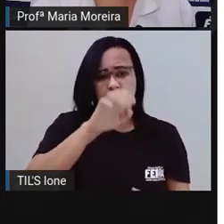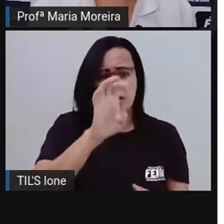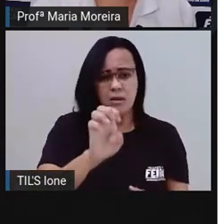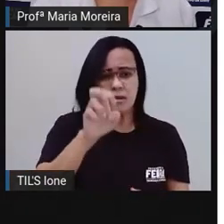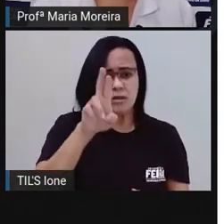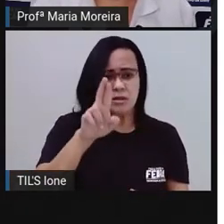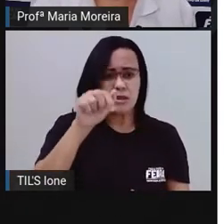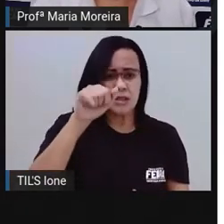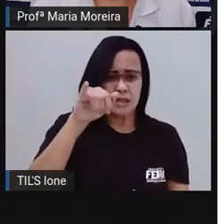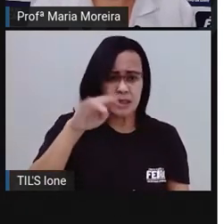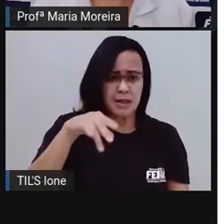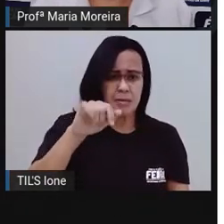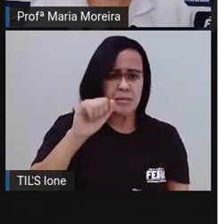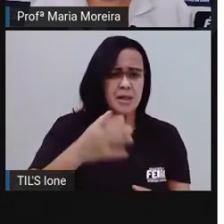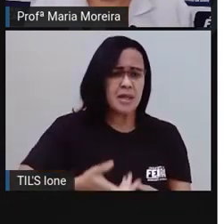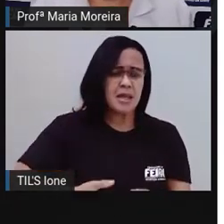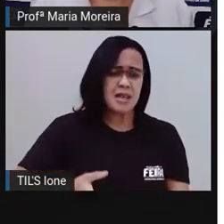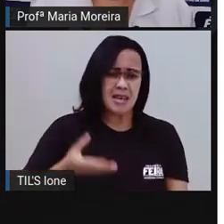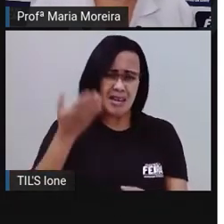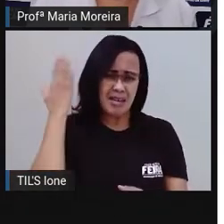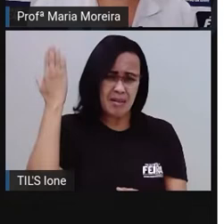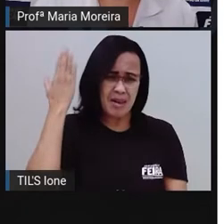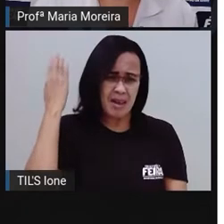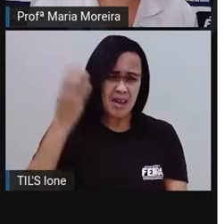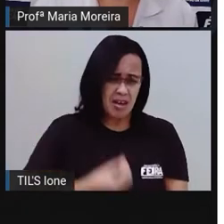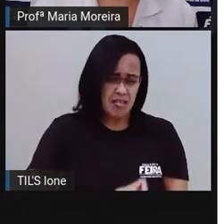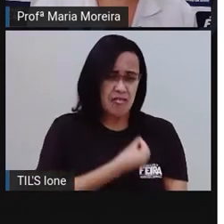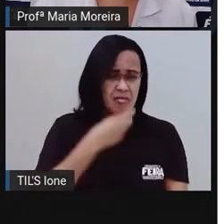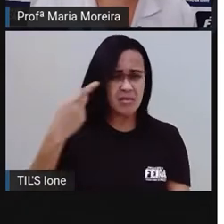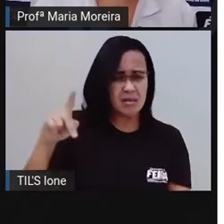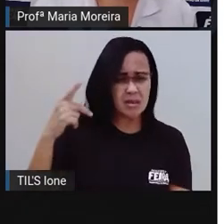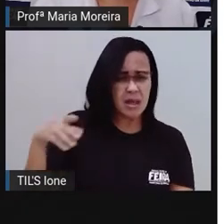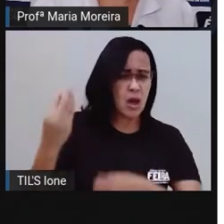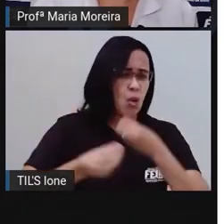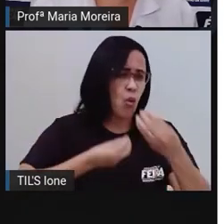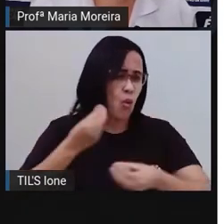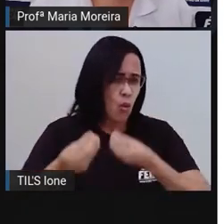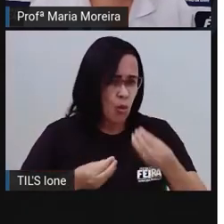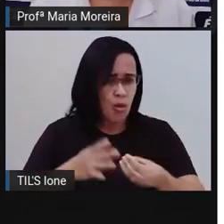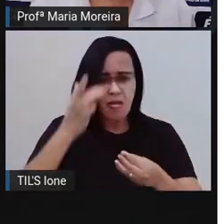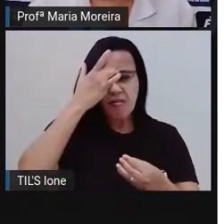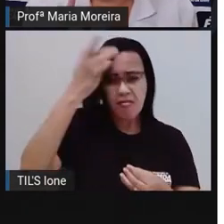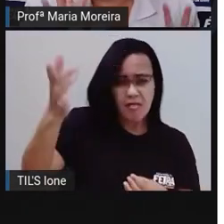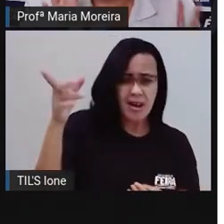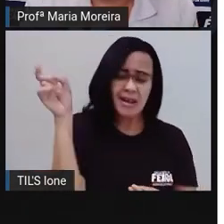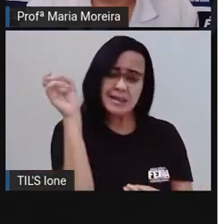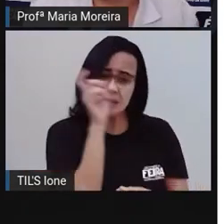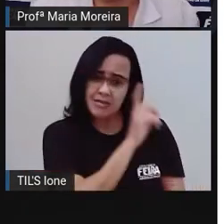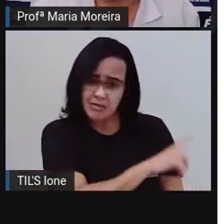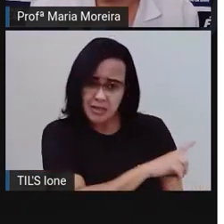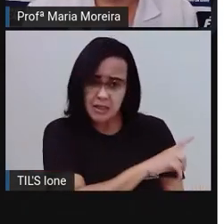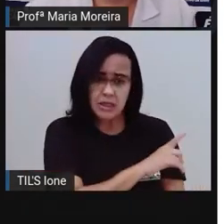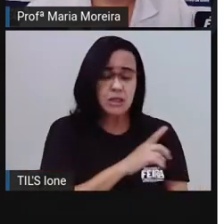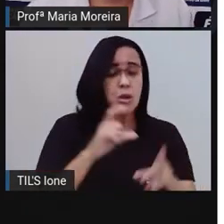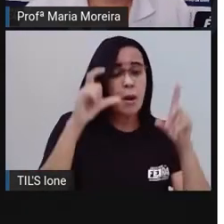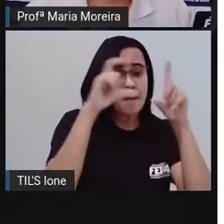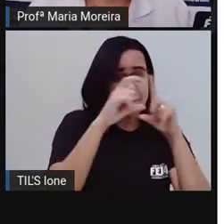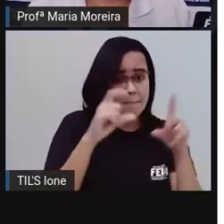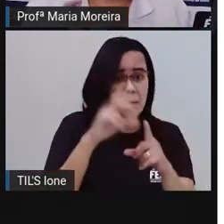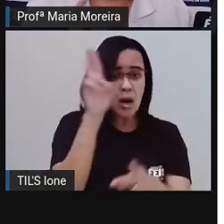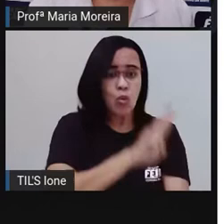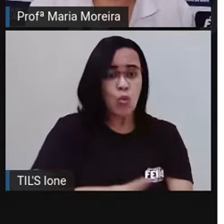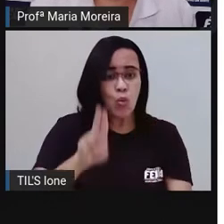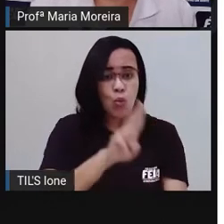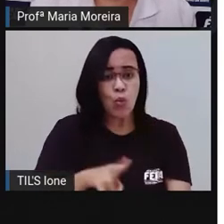Como que era essa vida? Era uma vida fácil? Era uma vida difícil? Ele tinha o quê? Tem uma palavra que ele utiliza lá no